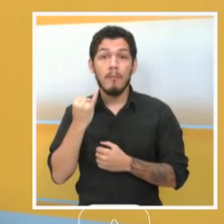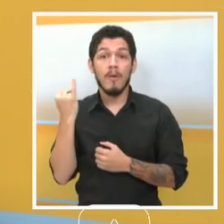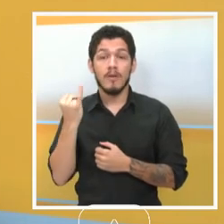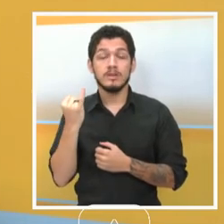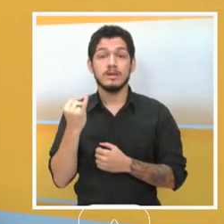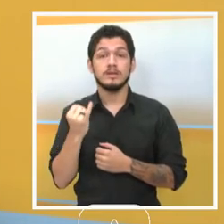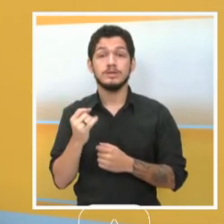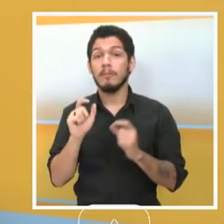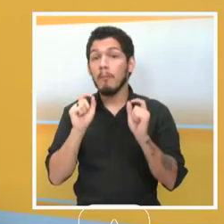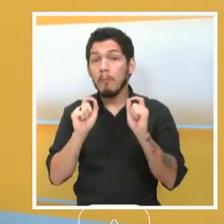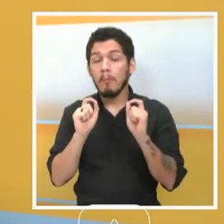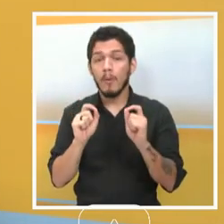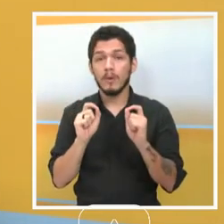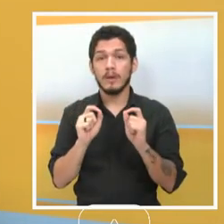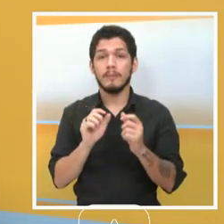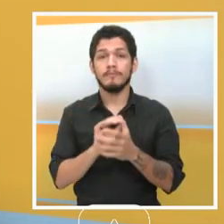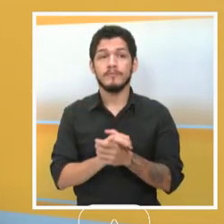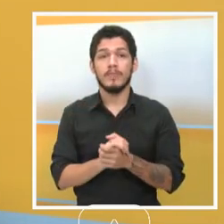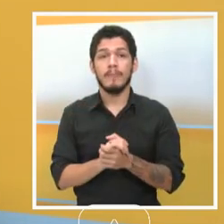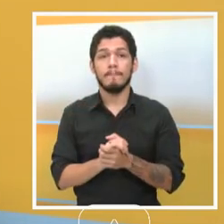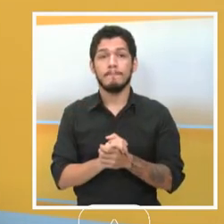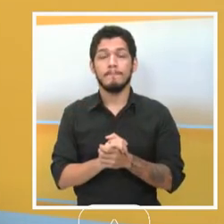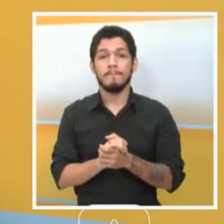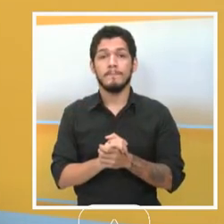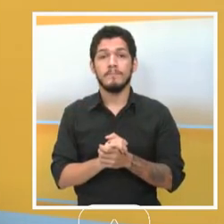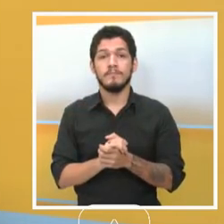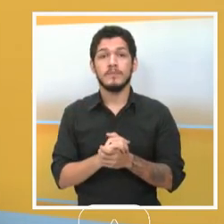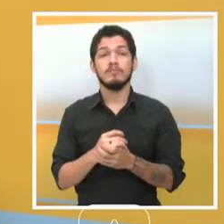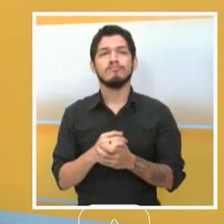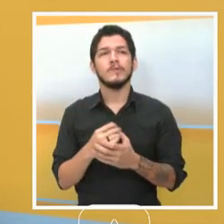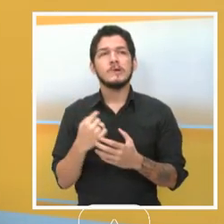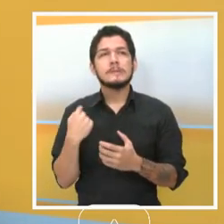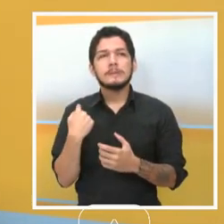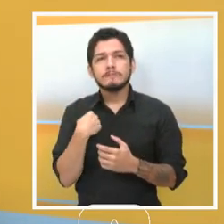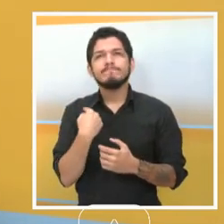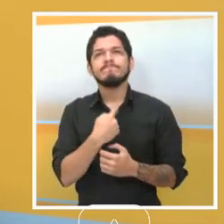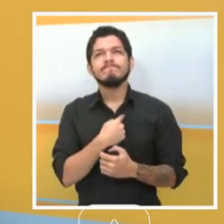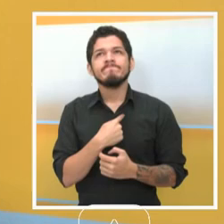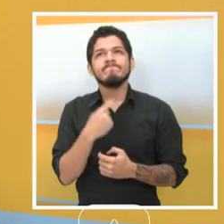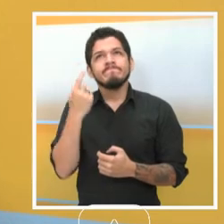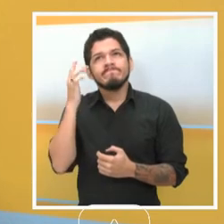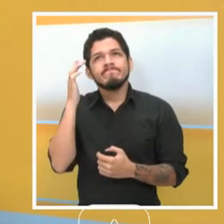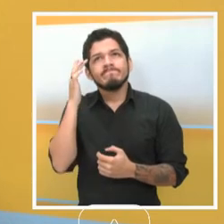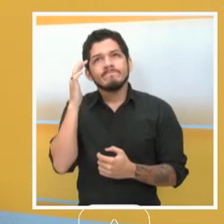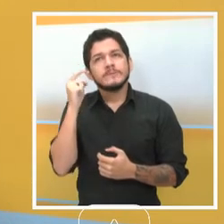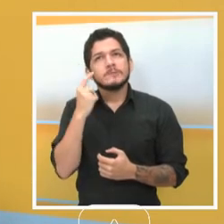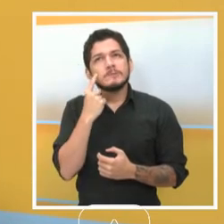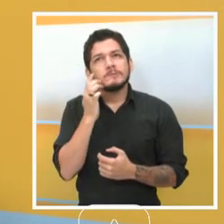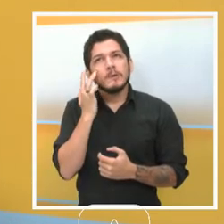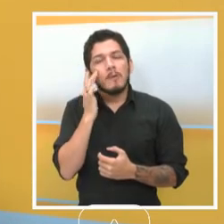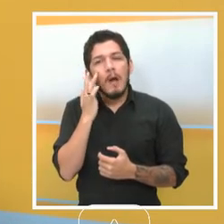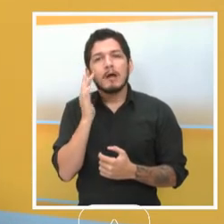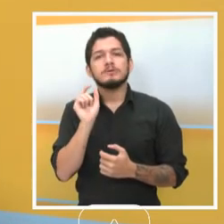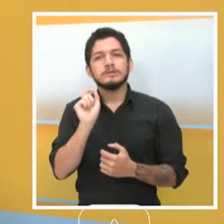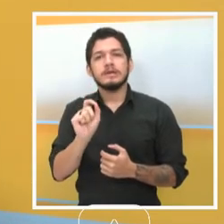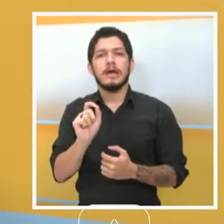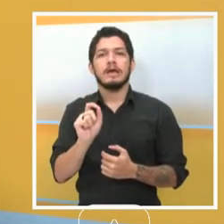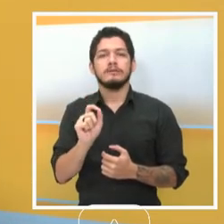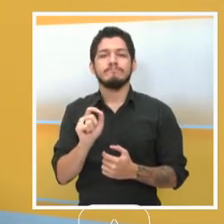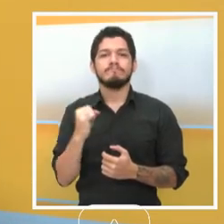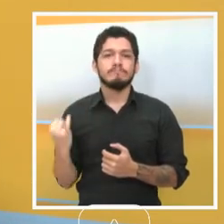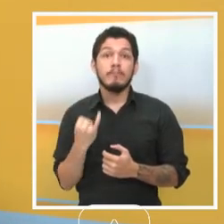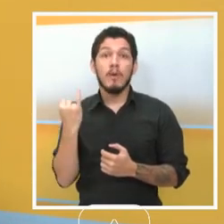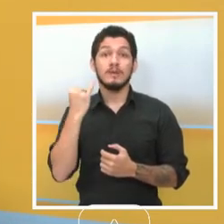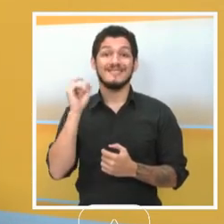se falar e com algo que eu acho ainda fundamental, né? A sensibilidade de um